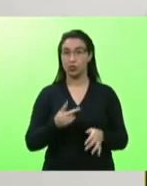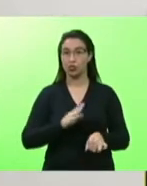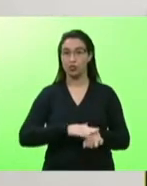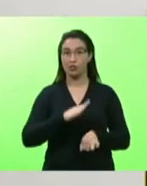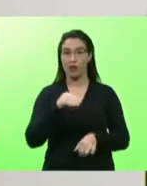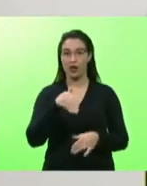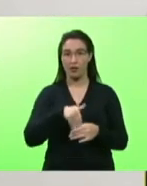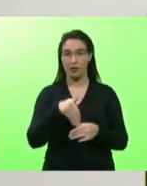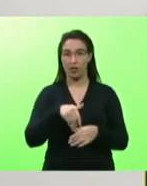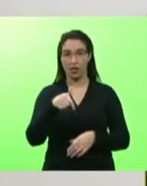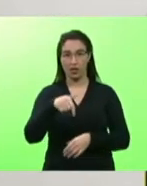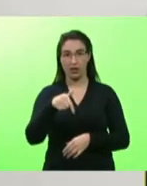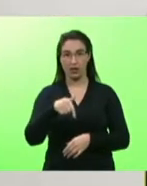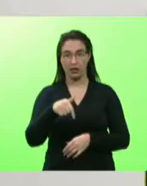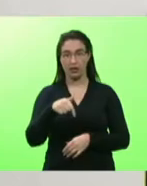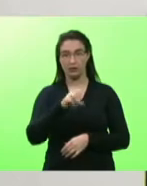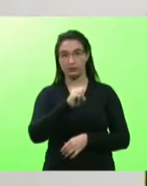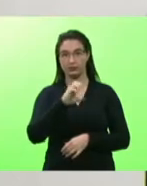Pois bem,